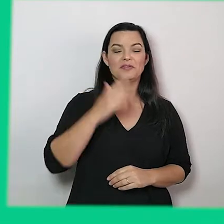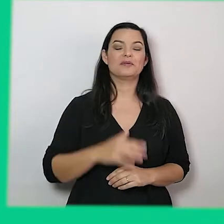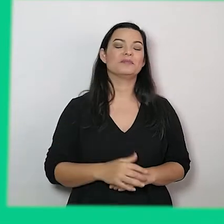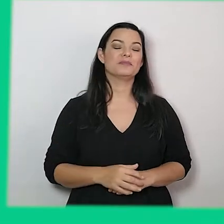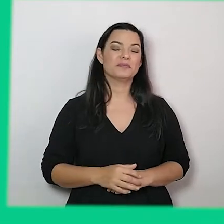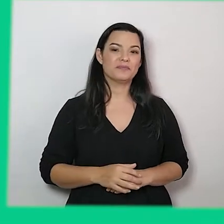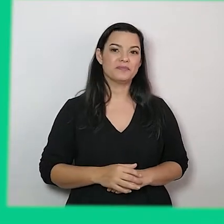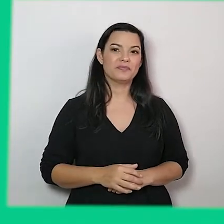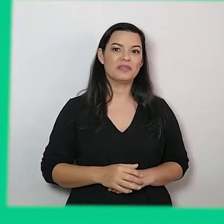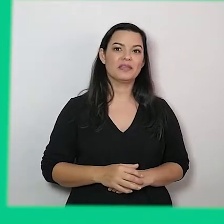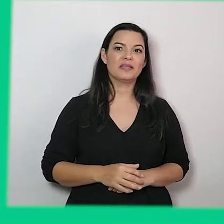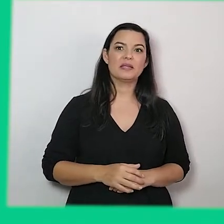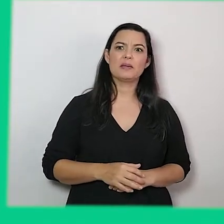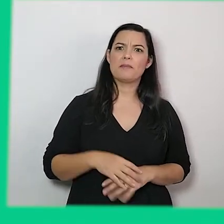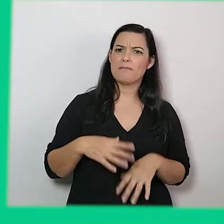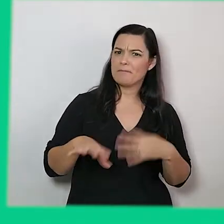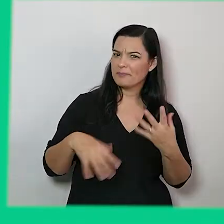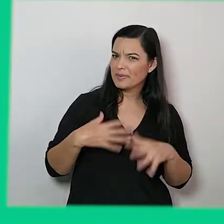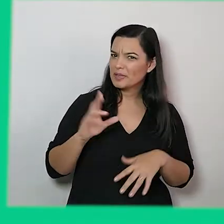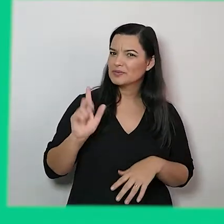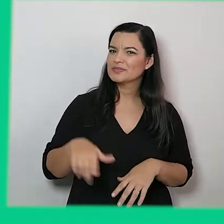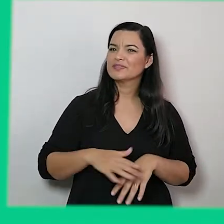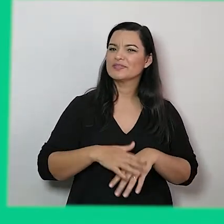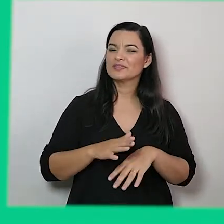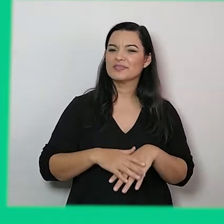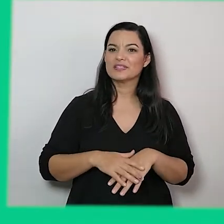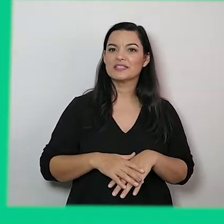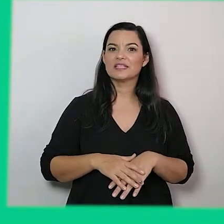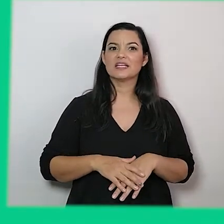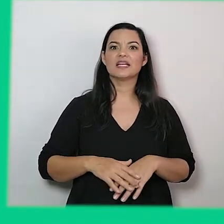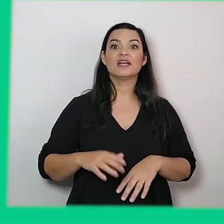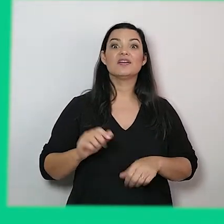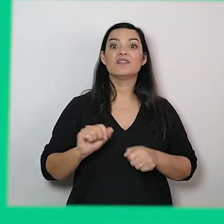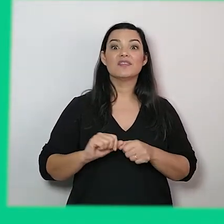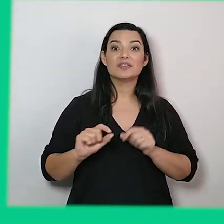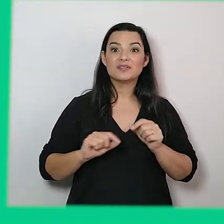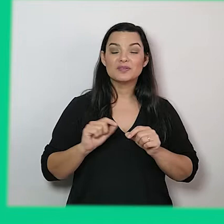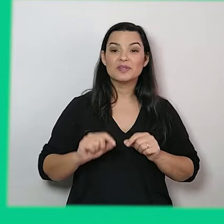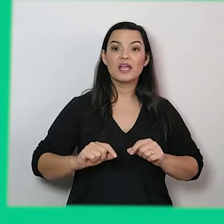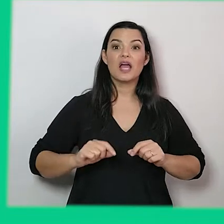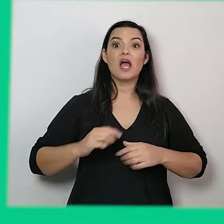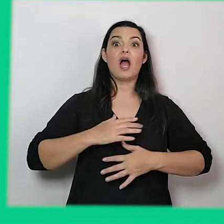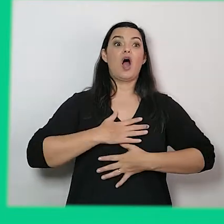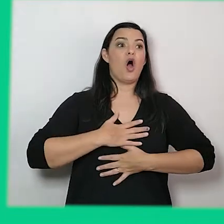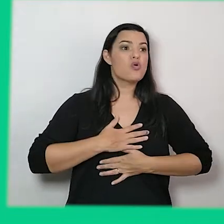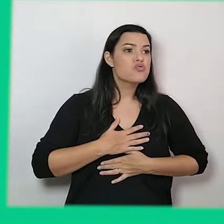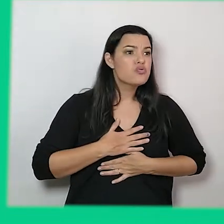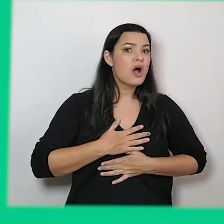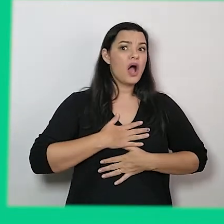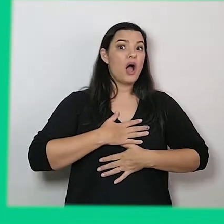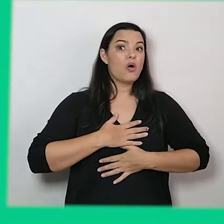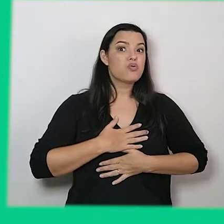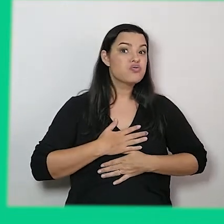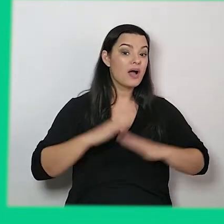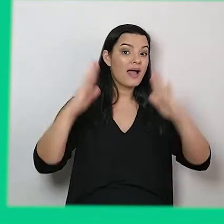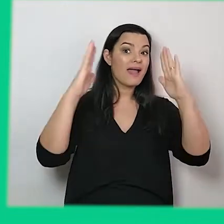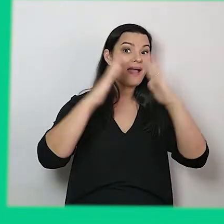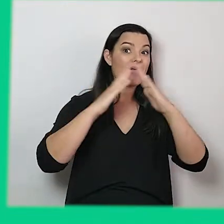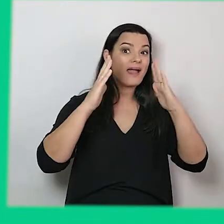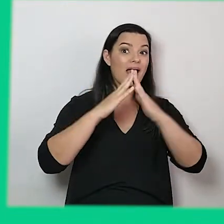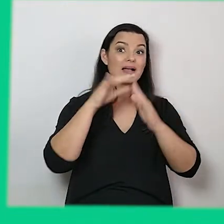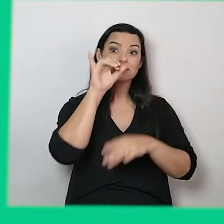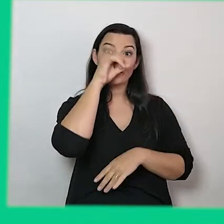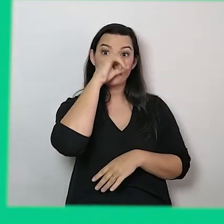sapeca. Assoprava as casas dos porquinhos e engoliu a vovozinha.